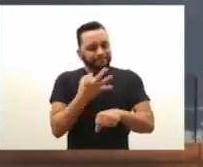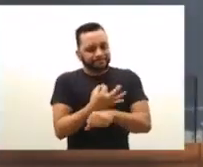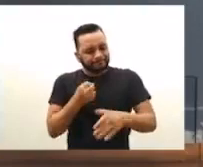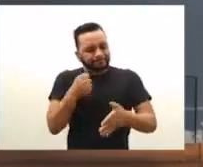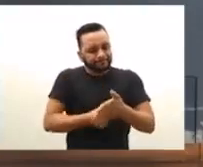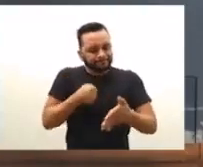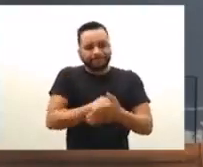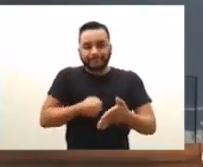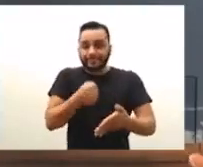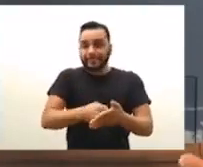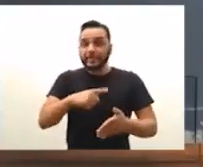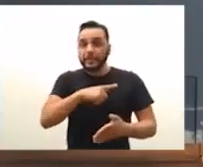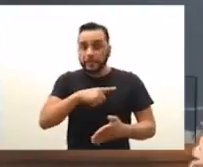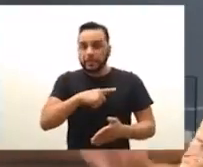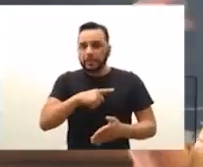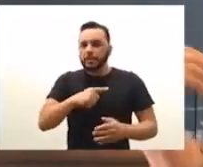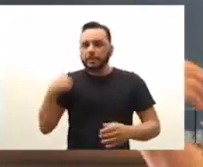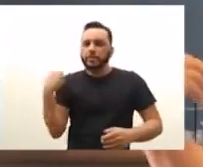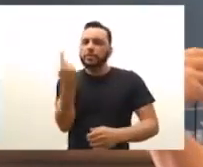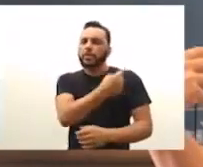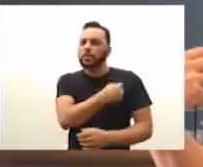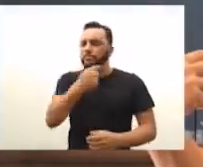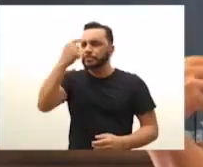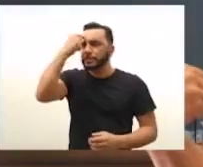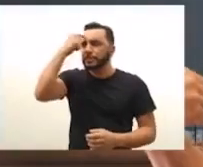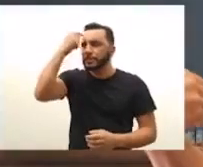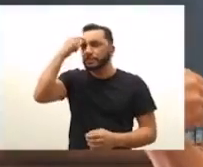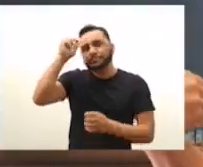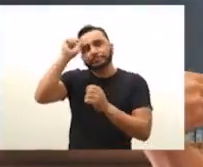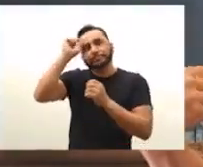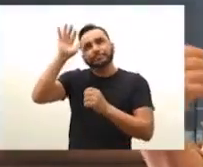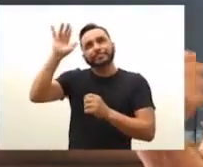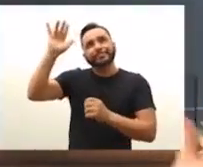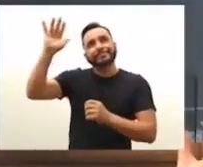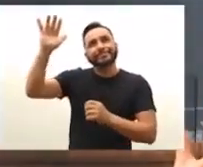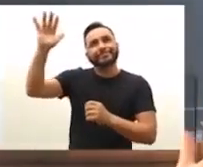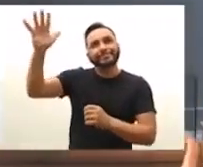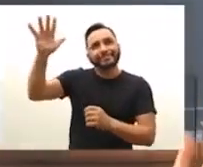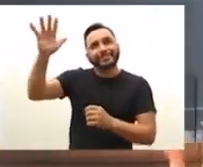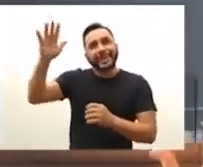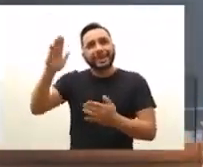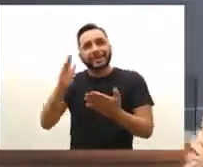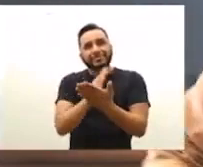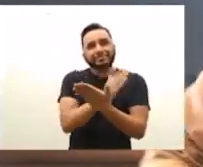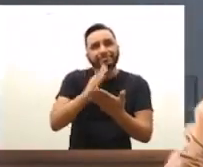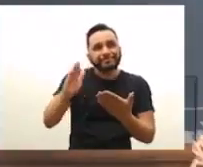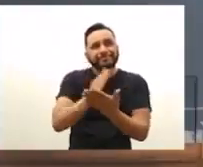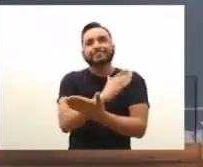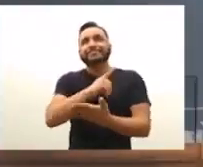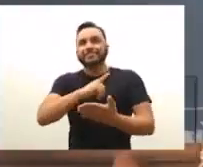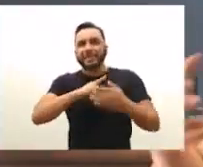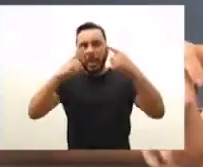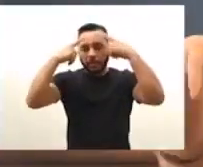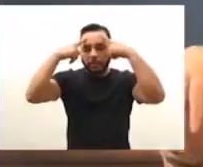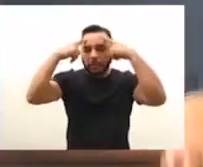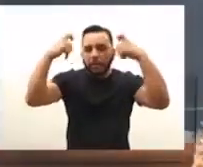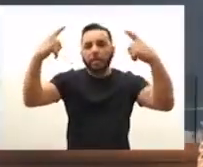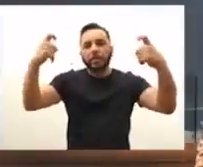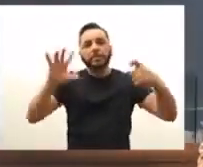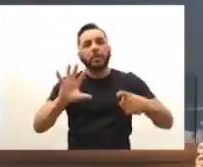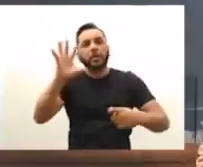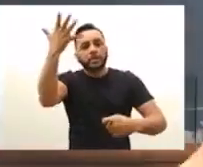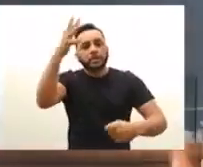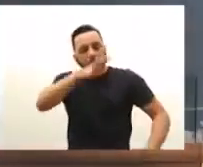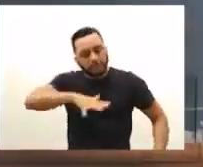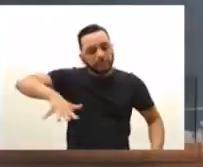com os outros museus. E o que a gente vê é que essa memória com a qual a gente trabalha aqui, hoje é relativizada. As violências que foram cometidas